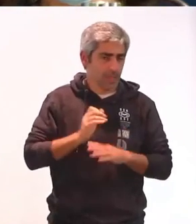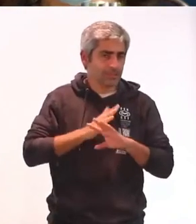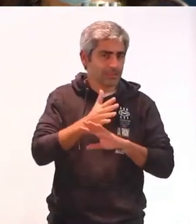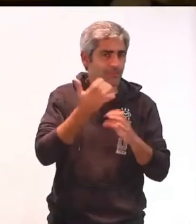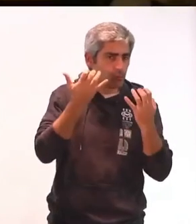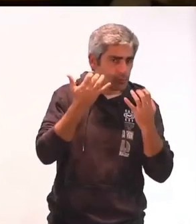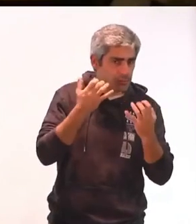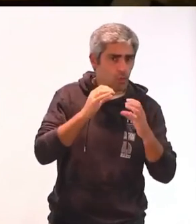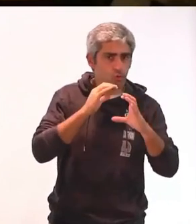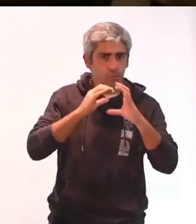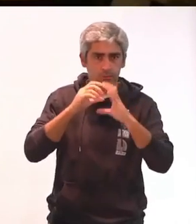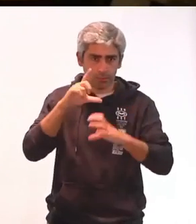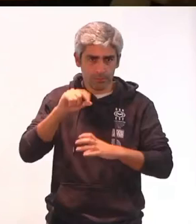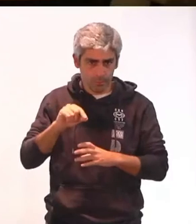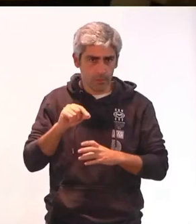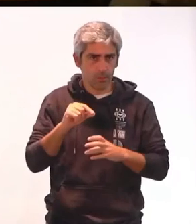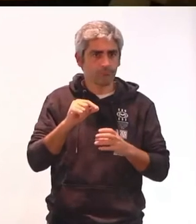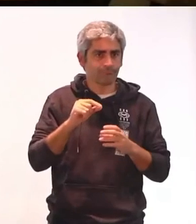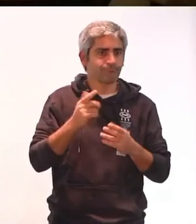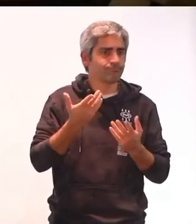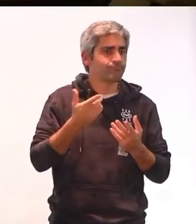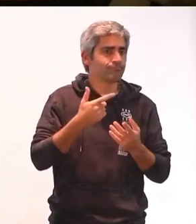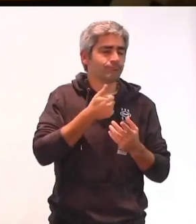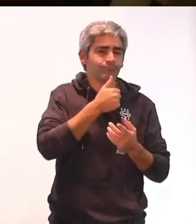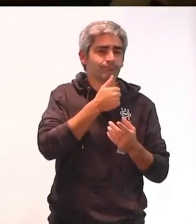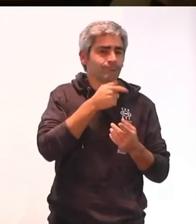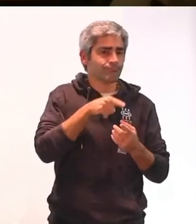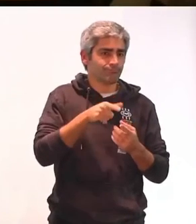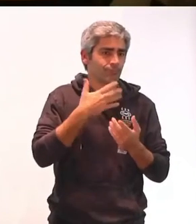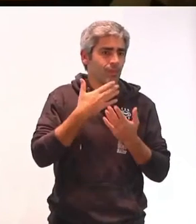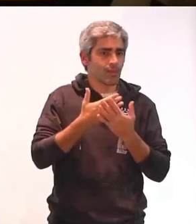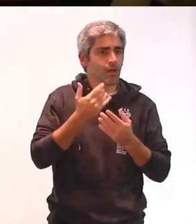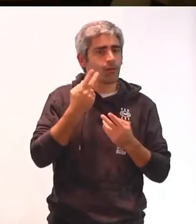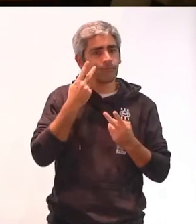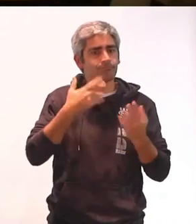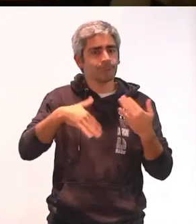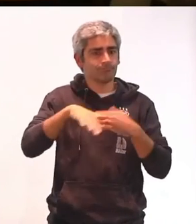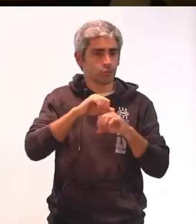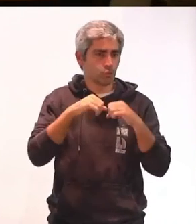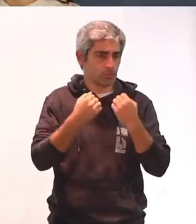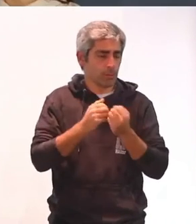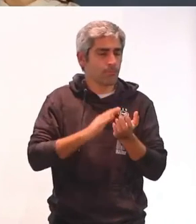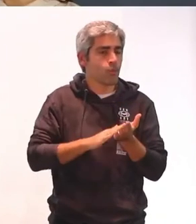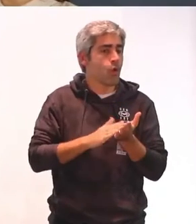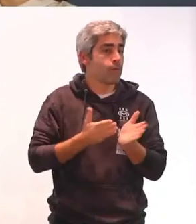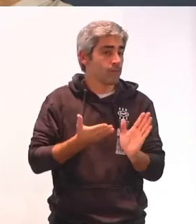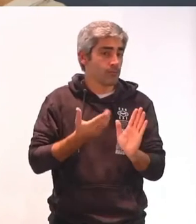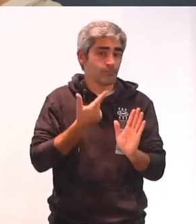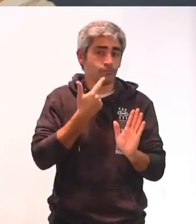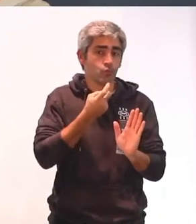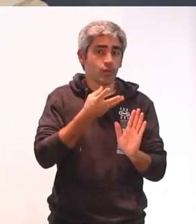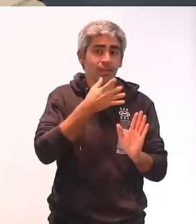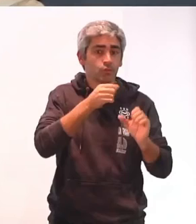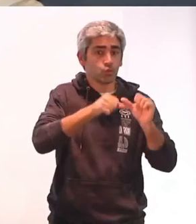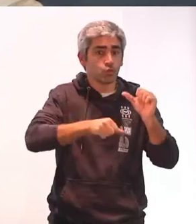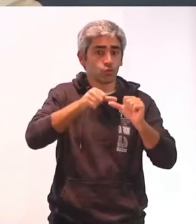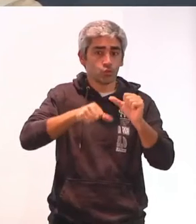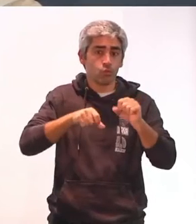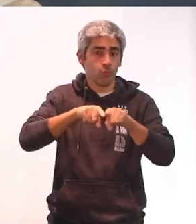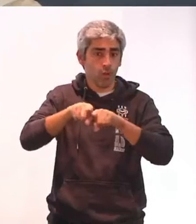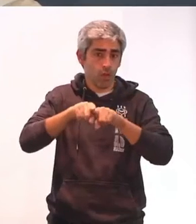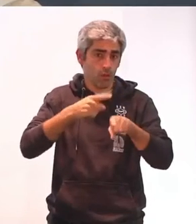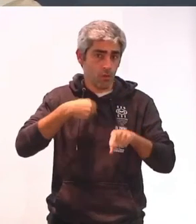informação e à comunicação, algo tão elementar e decisivo para uma vida em sociedade. A prova disso é que muitos dos discursos políticos que